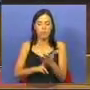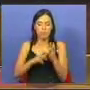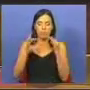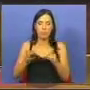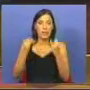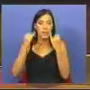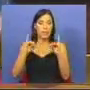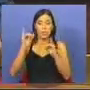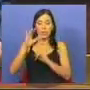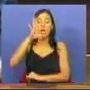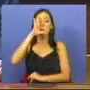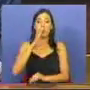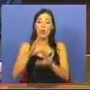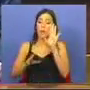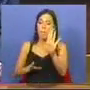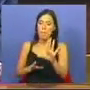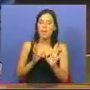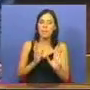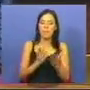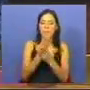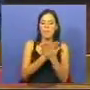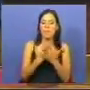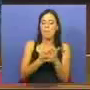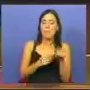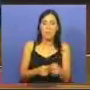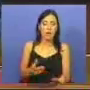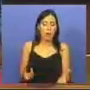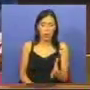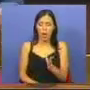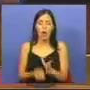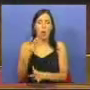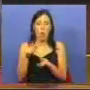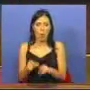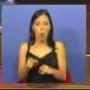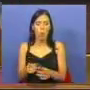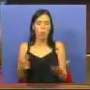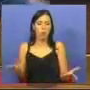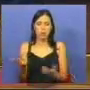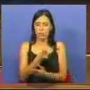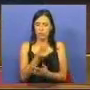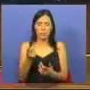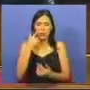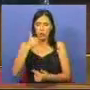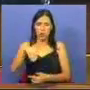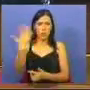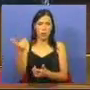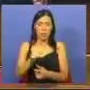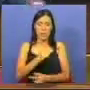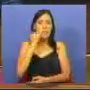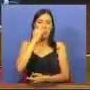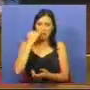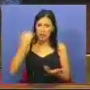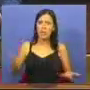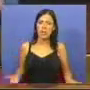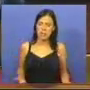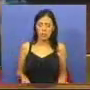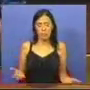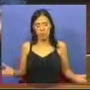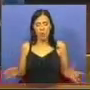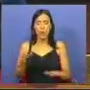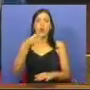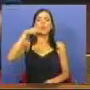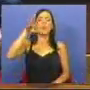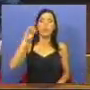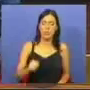independente do Estado, mas absolutamente dependente do mercado, está na origem do paracocismo extraordinário desta crise. E, portanto, os